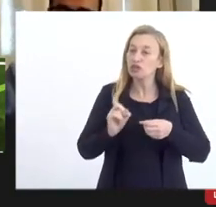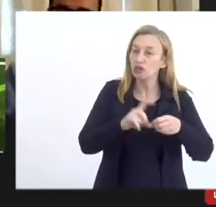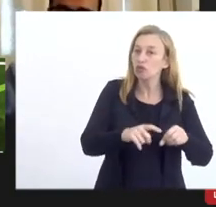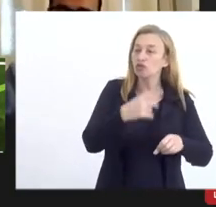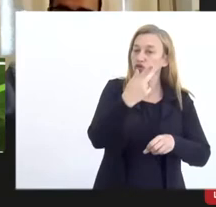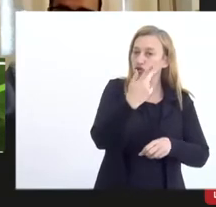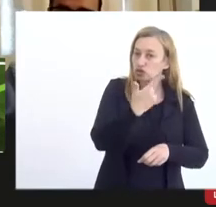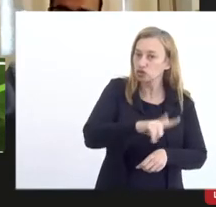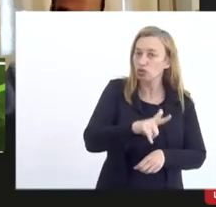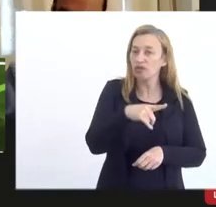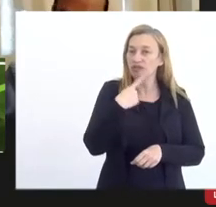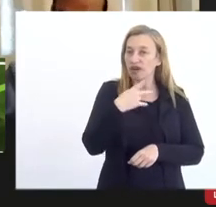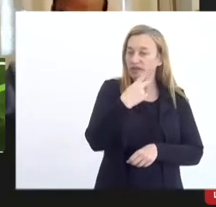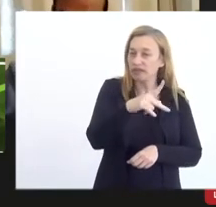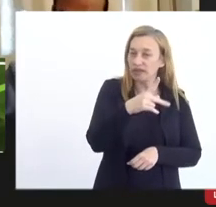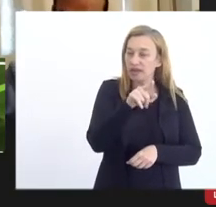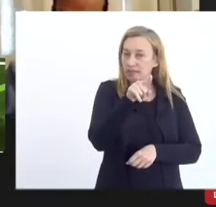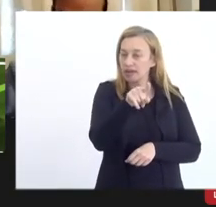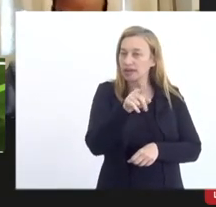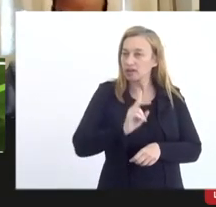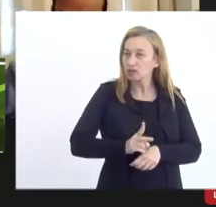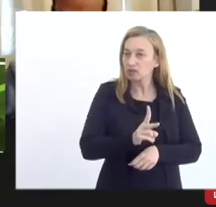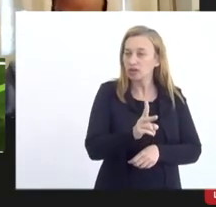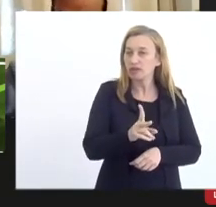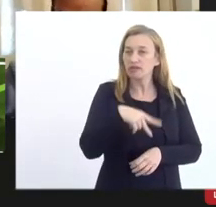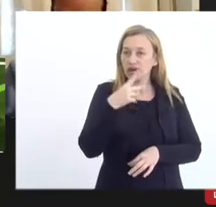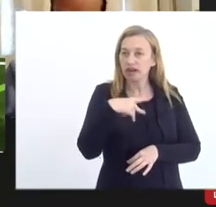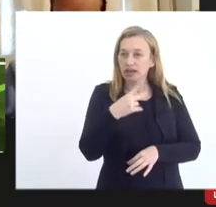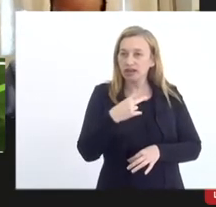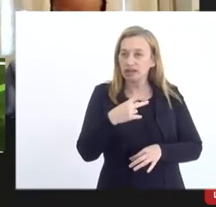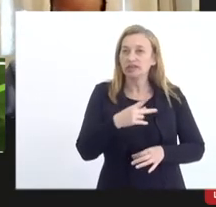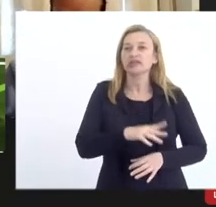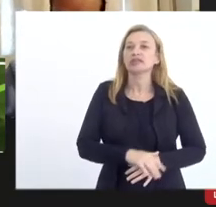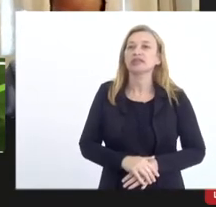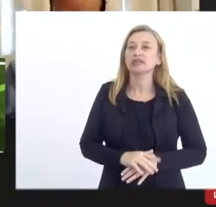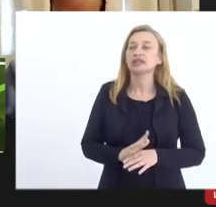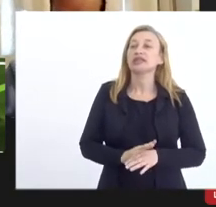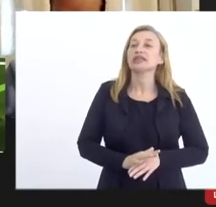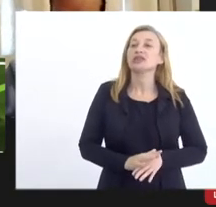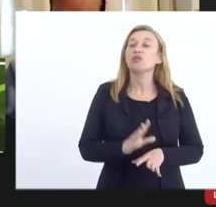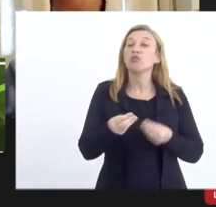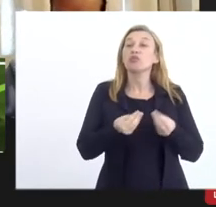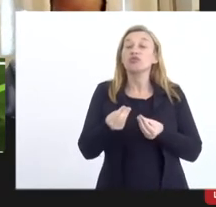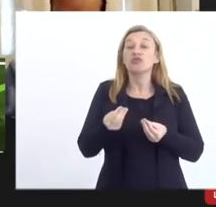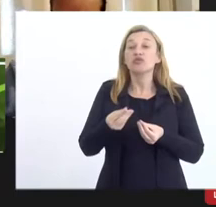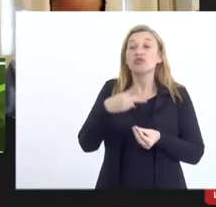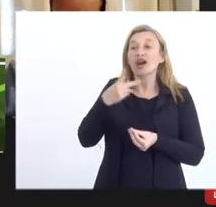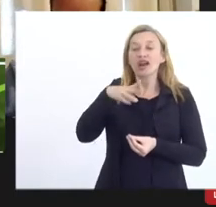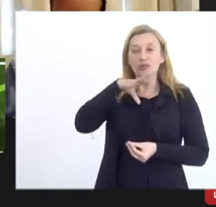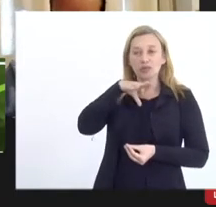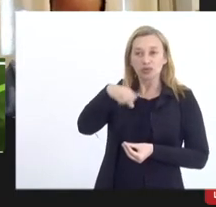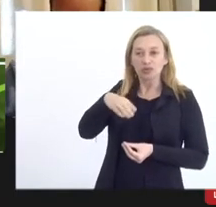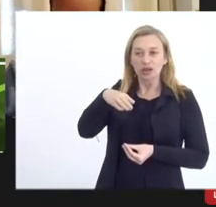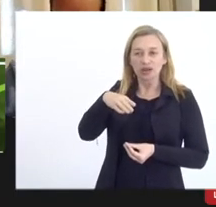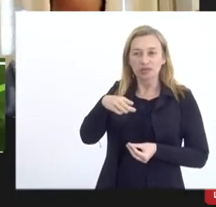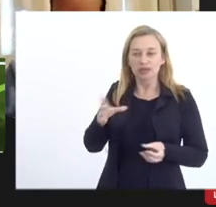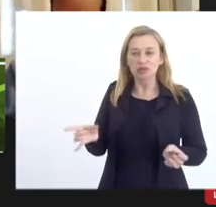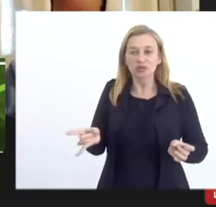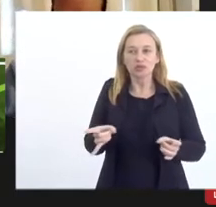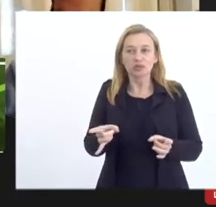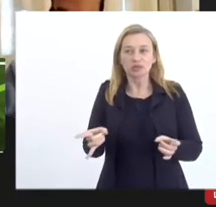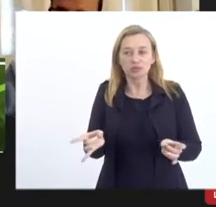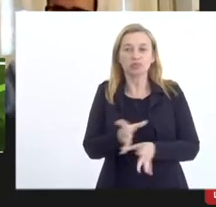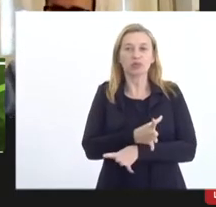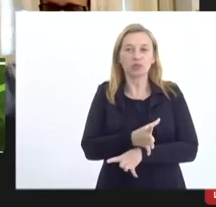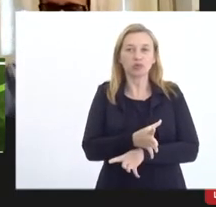complementar arrematar e deixar a coisa como se diz em Portugal no ponto do rebuçado quando um doce chega